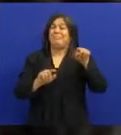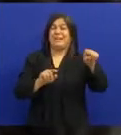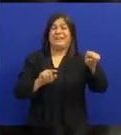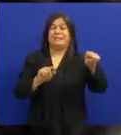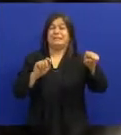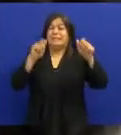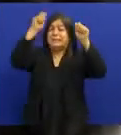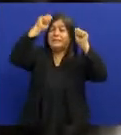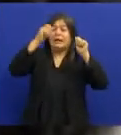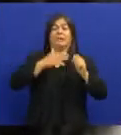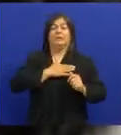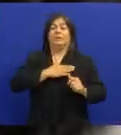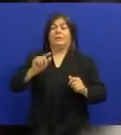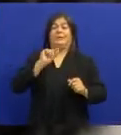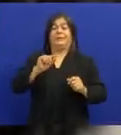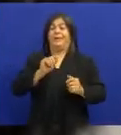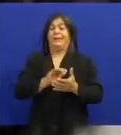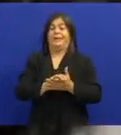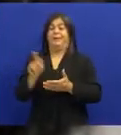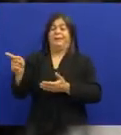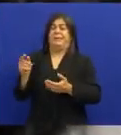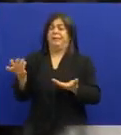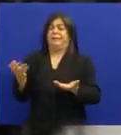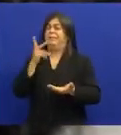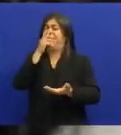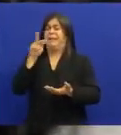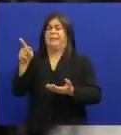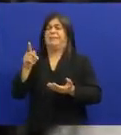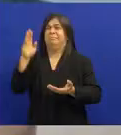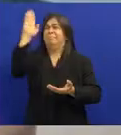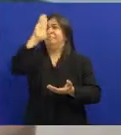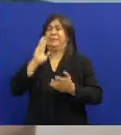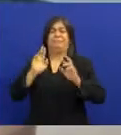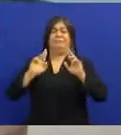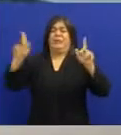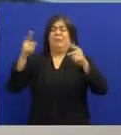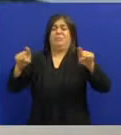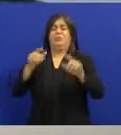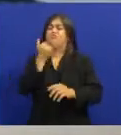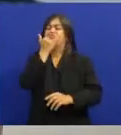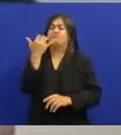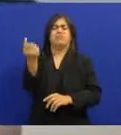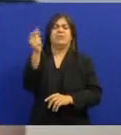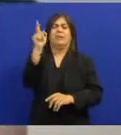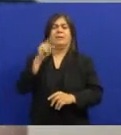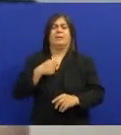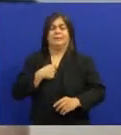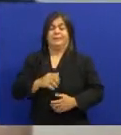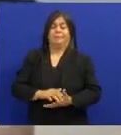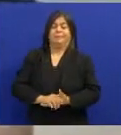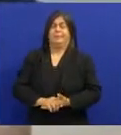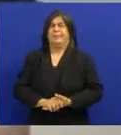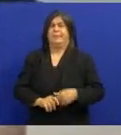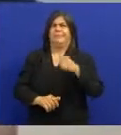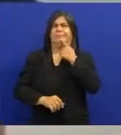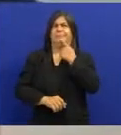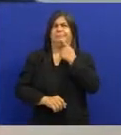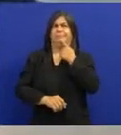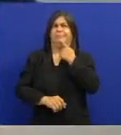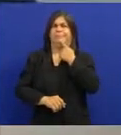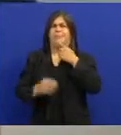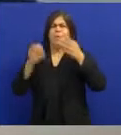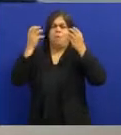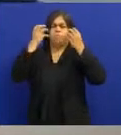a Jovem Guarda Que ele dizia Que não era música brasileira Ele dizia Música brasileira Vem do coco Aí o que é que acontece Ele ficou pensando